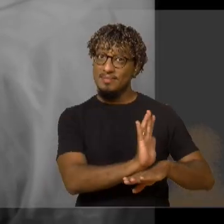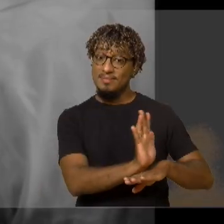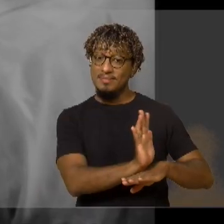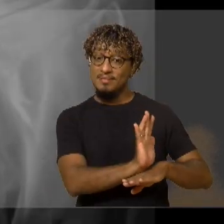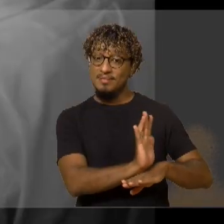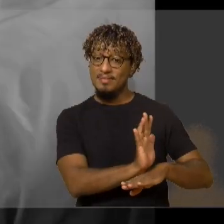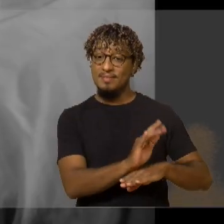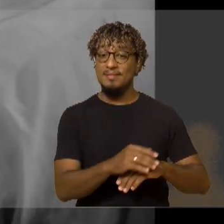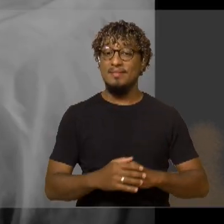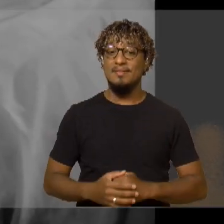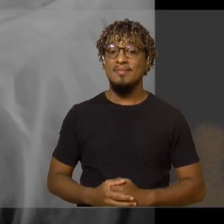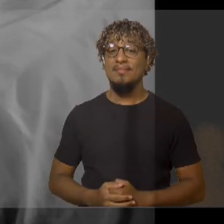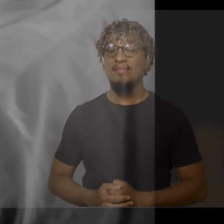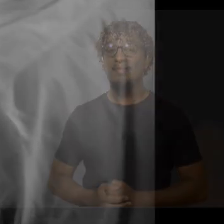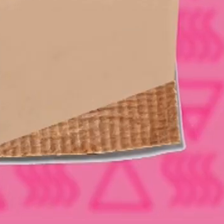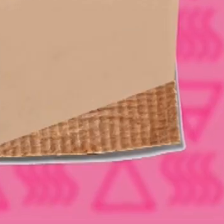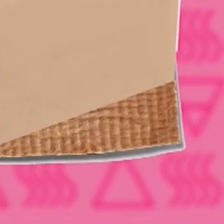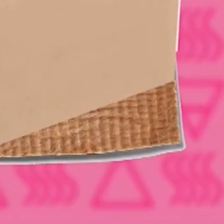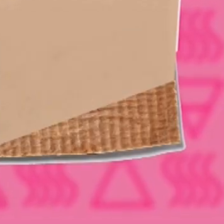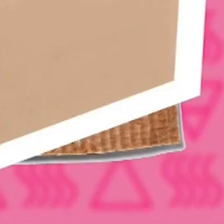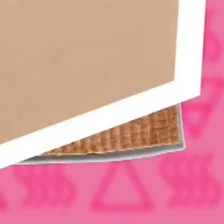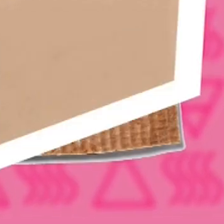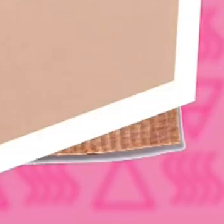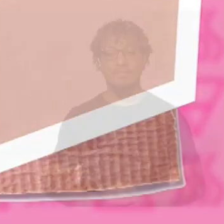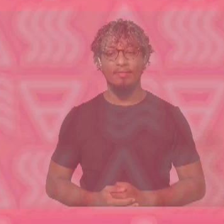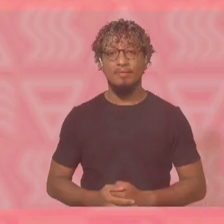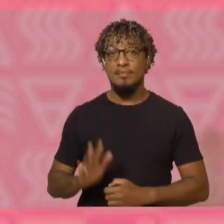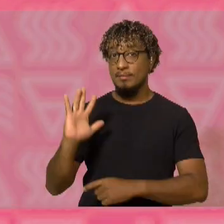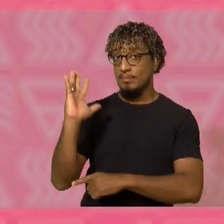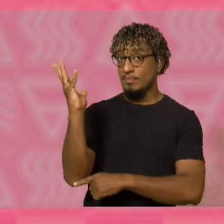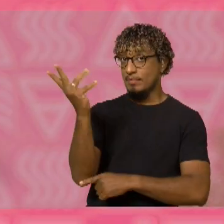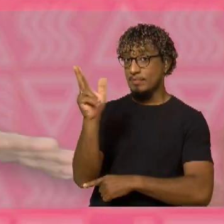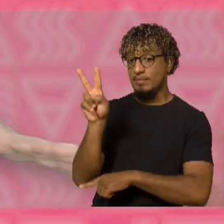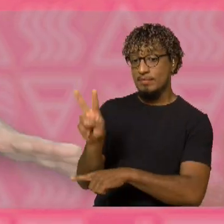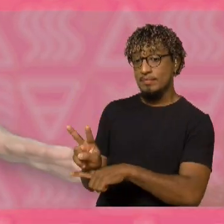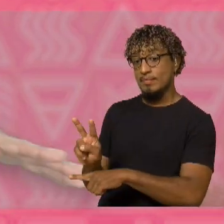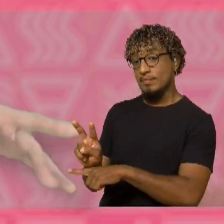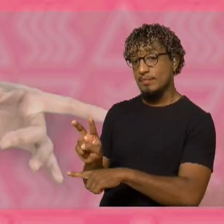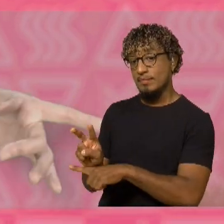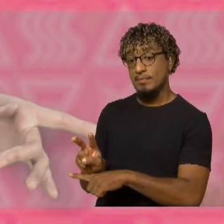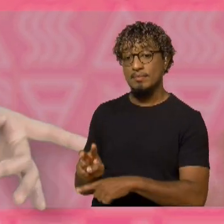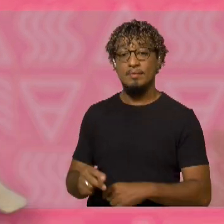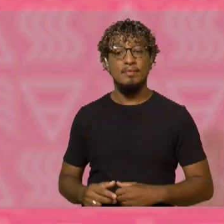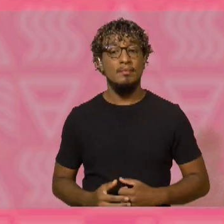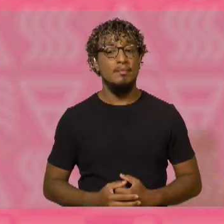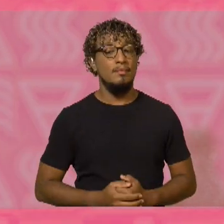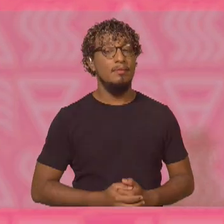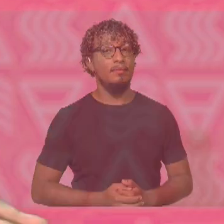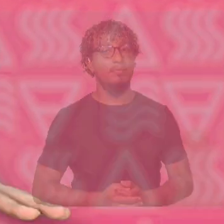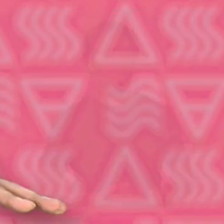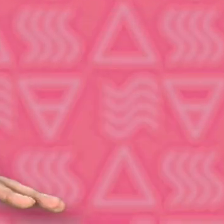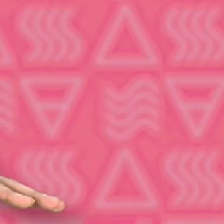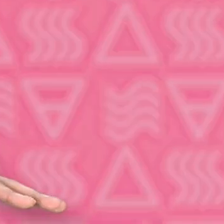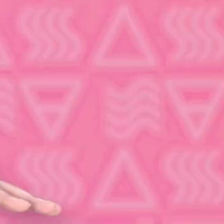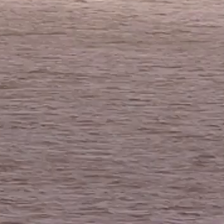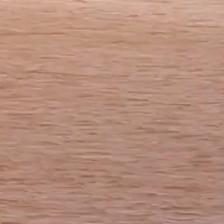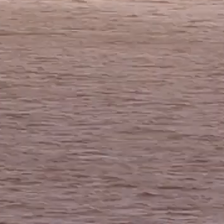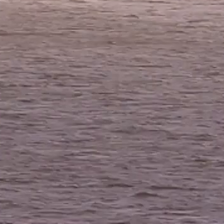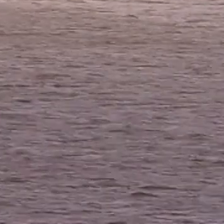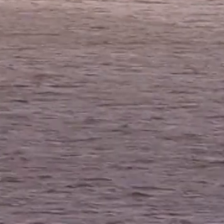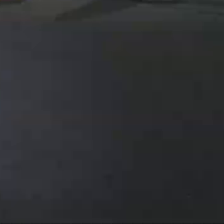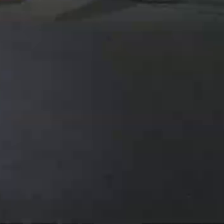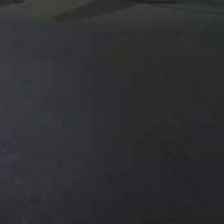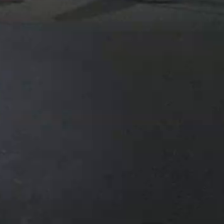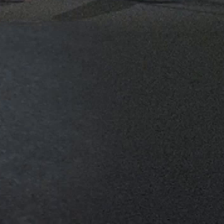meio ambiente, fique atento também às embalagens de presentes e produtos que são em papel.